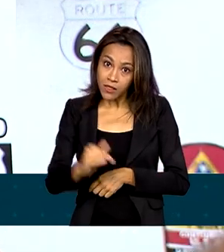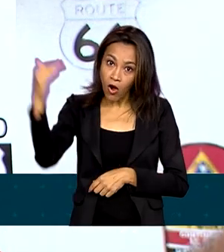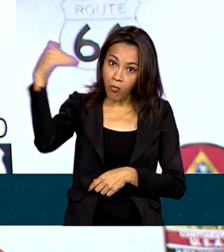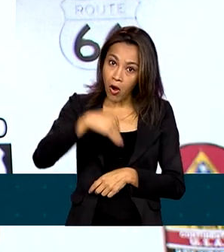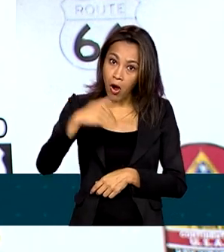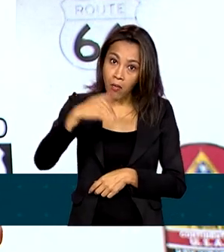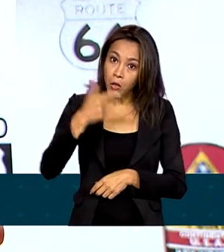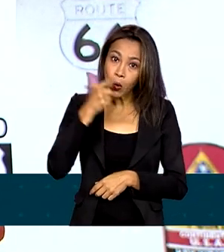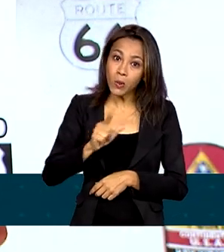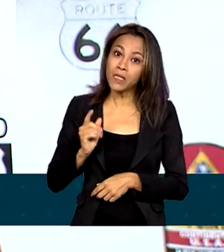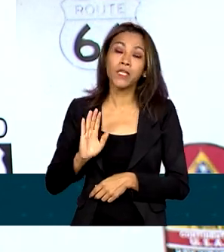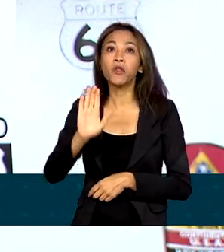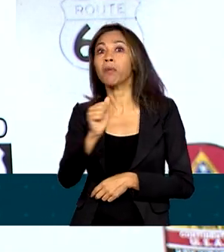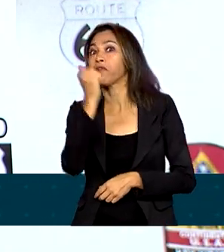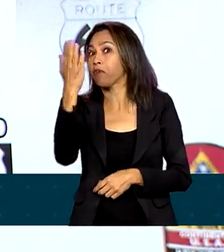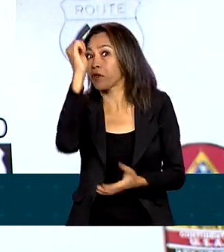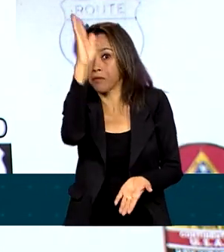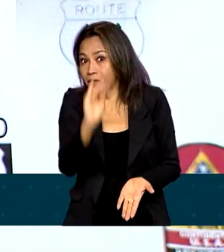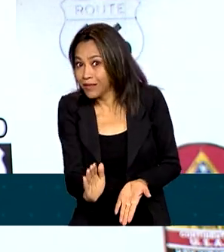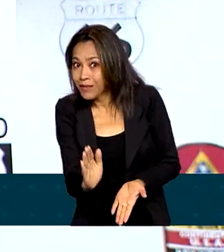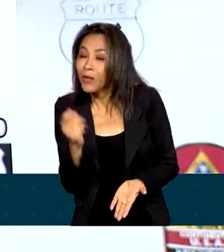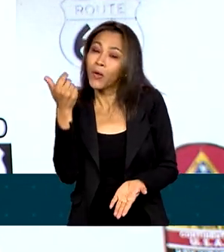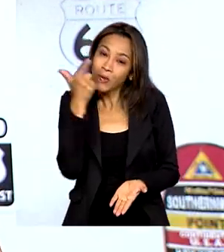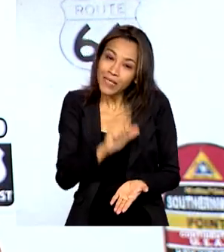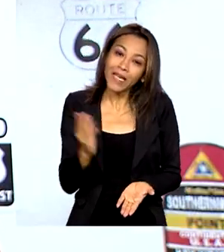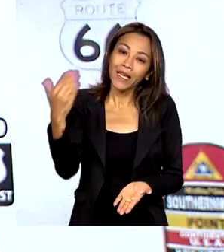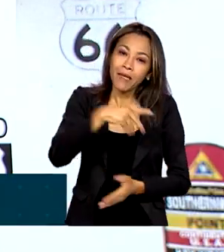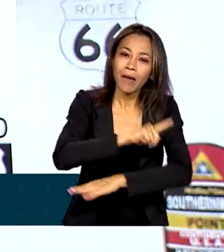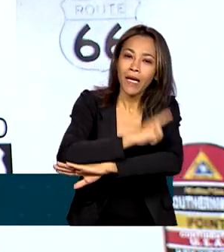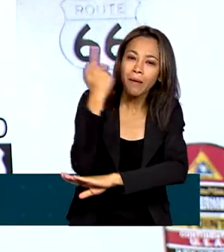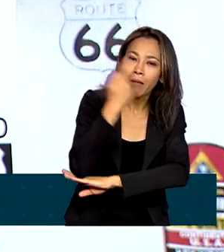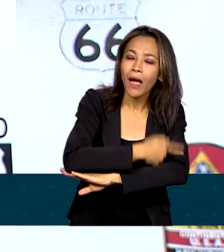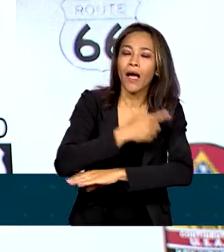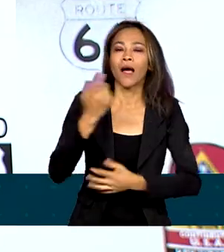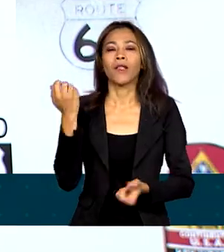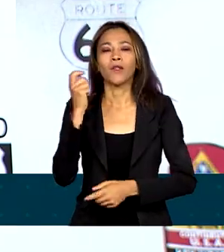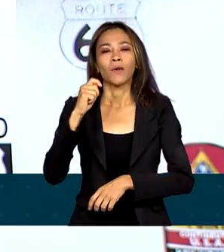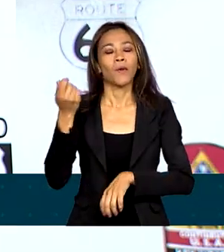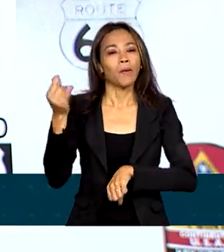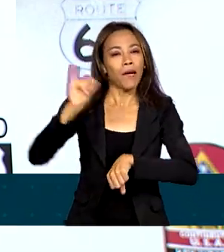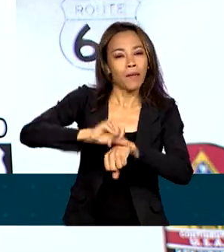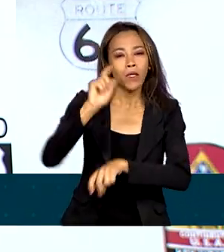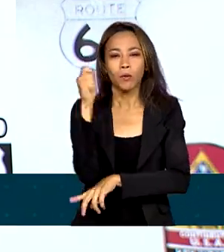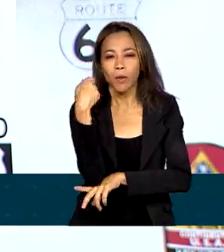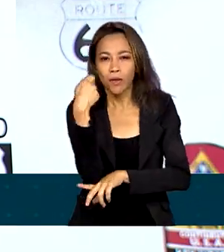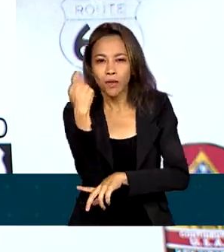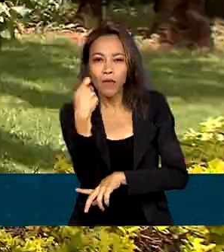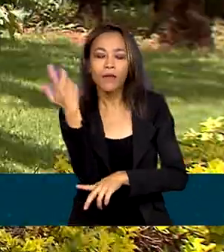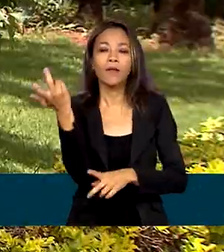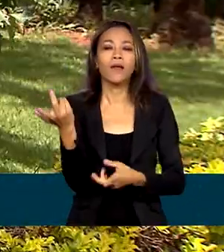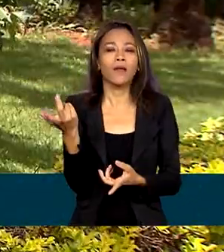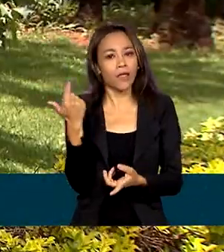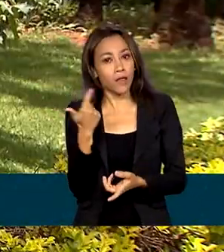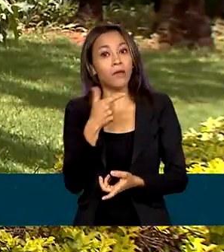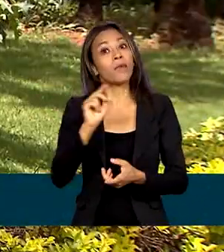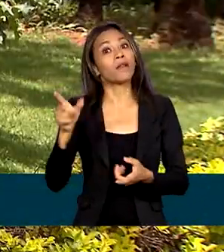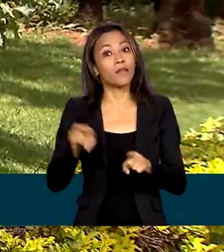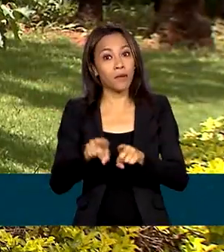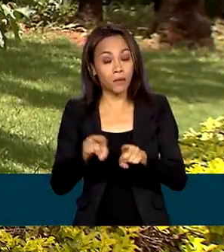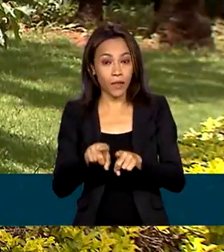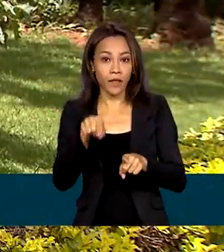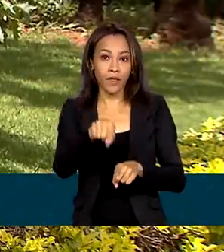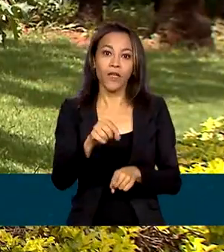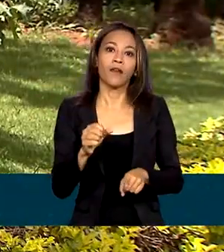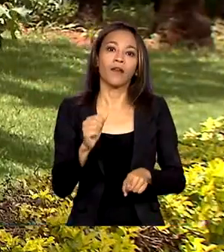para os Alpes suíços, ele consegue ir para Gramado, para Porto Alegre, para a região de Florianópolis. Em 2023,